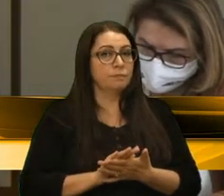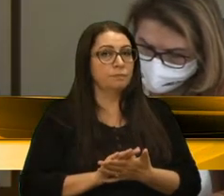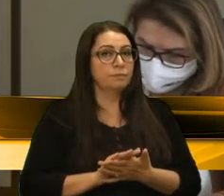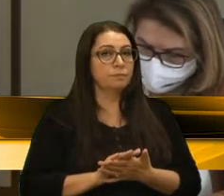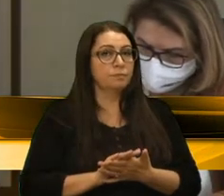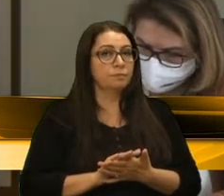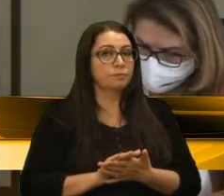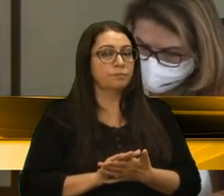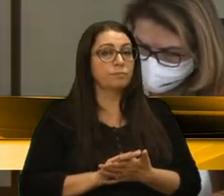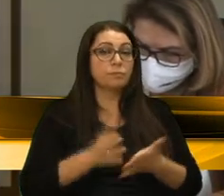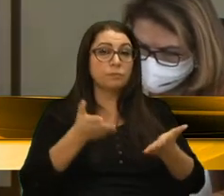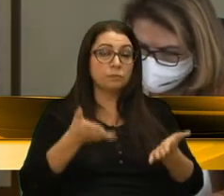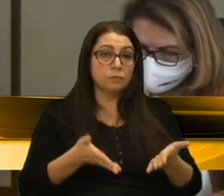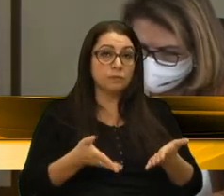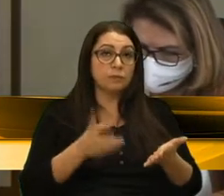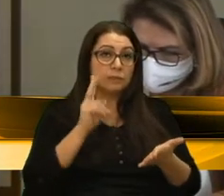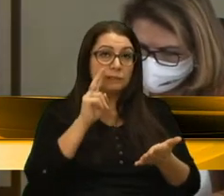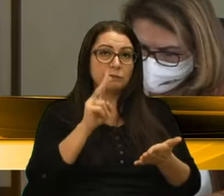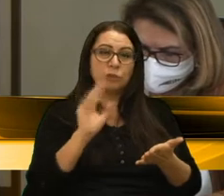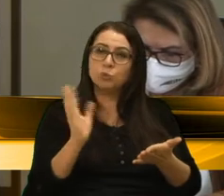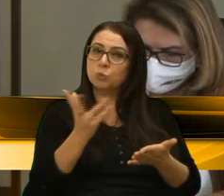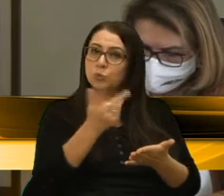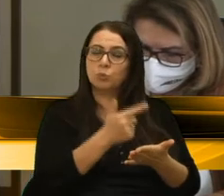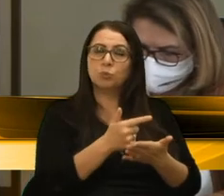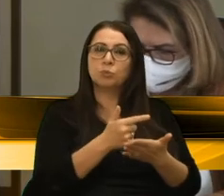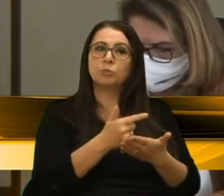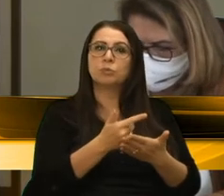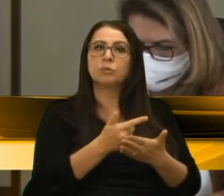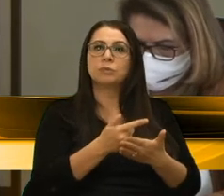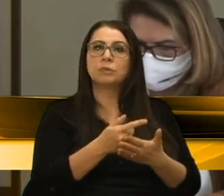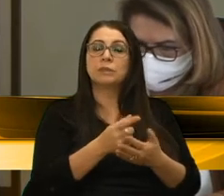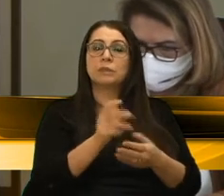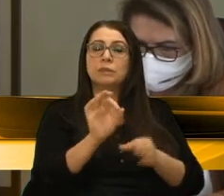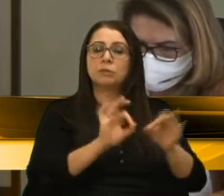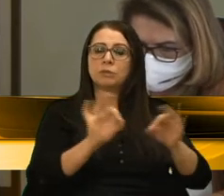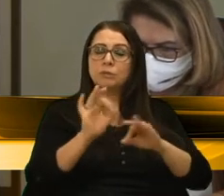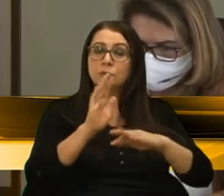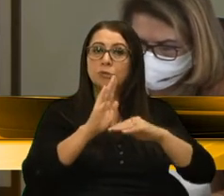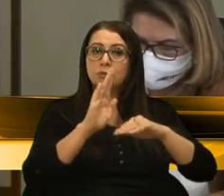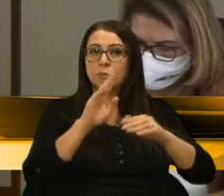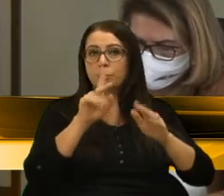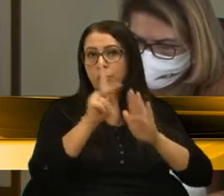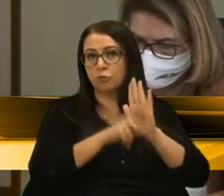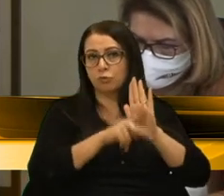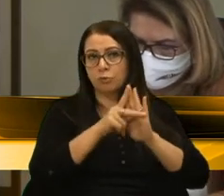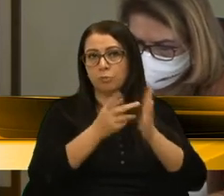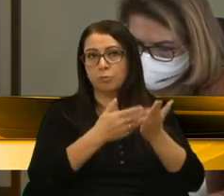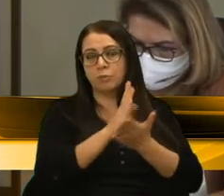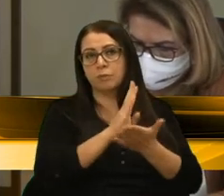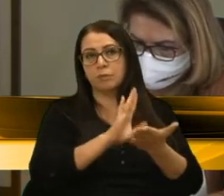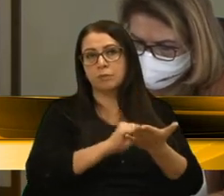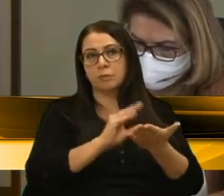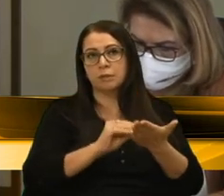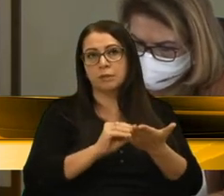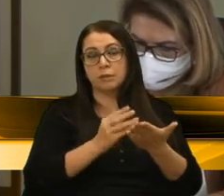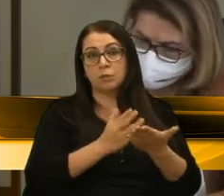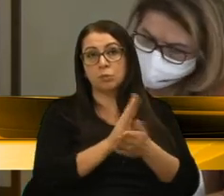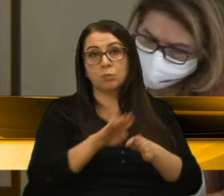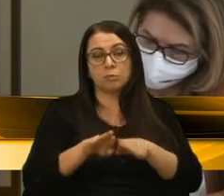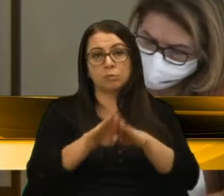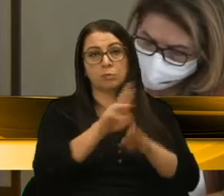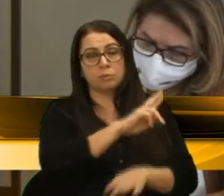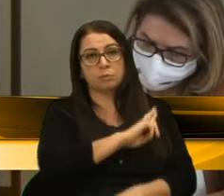E agora, vendo toda essa construção desse projeto, com a aprovação da ata unânime, com a